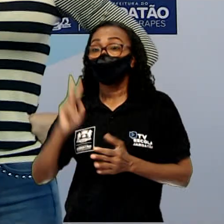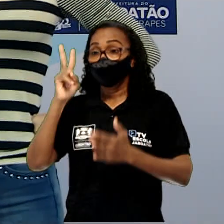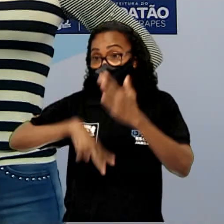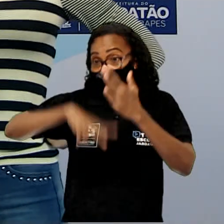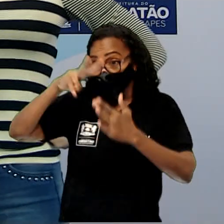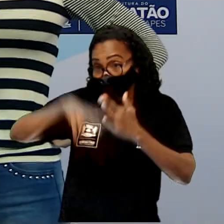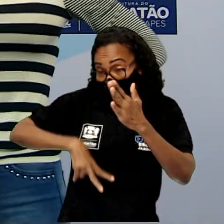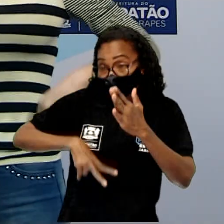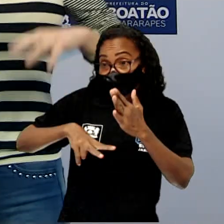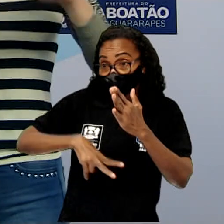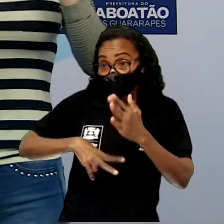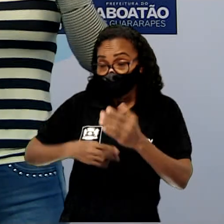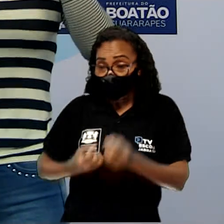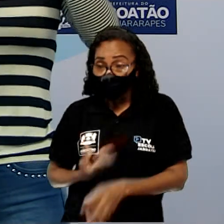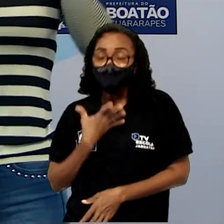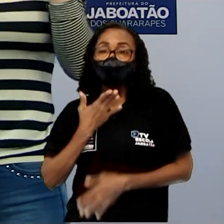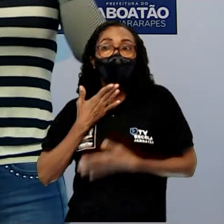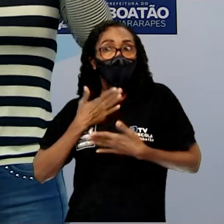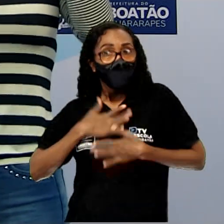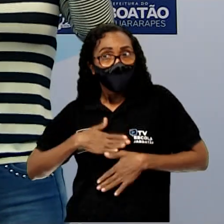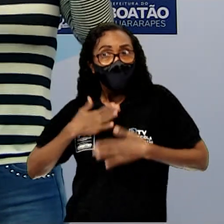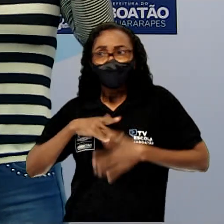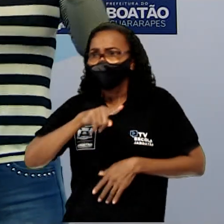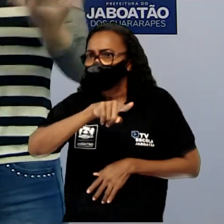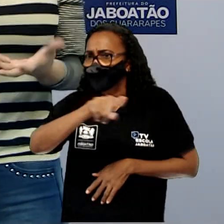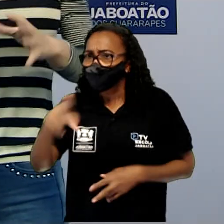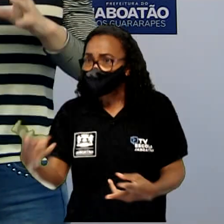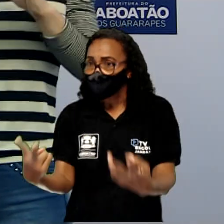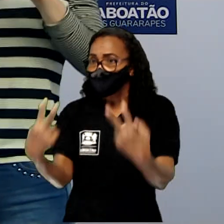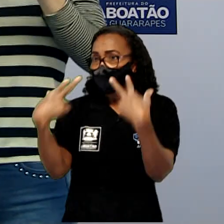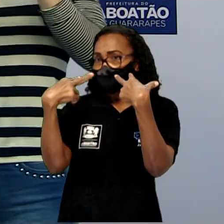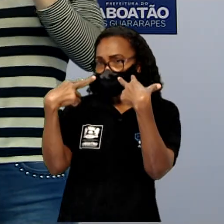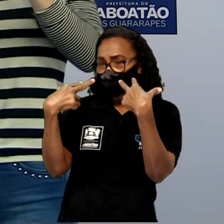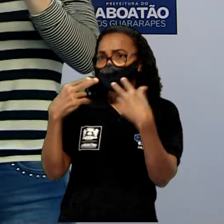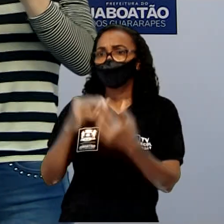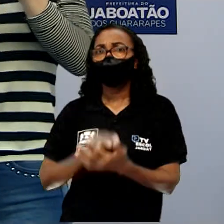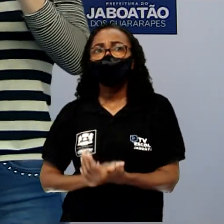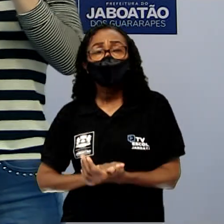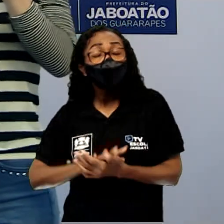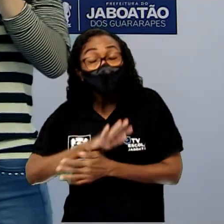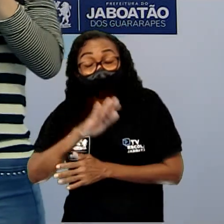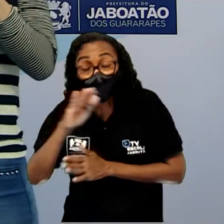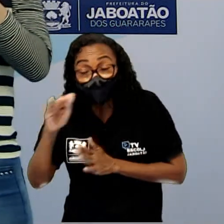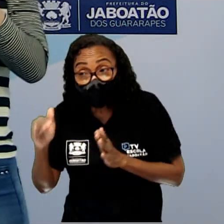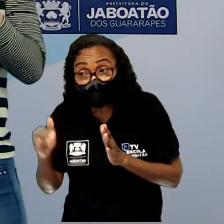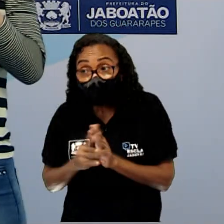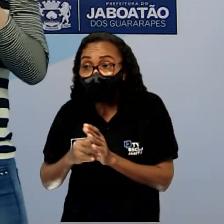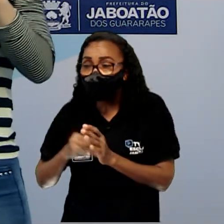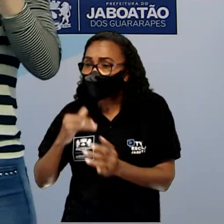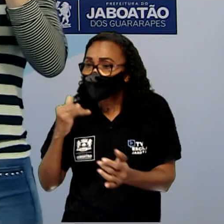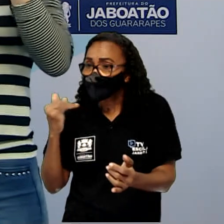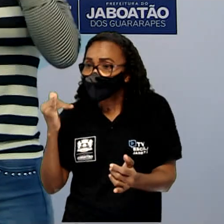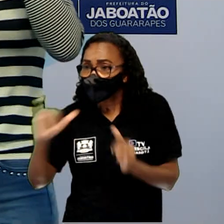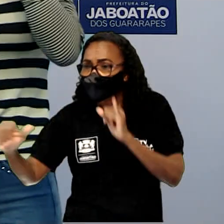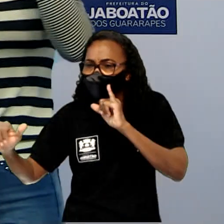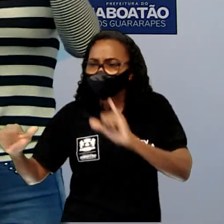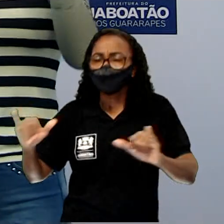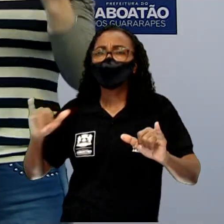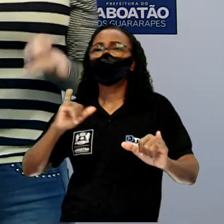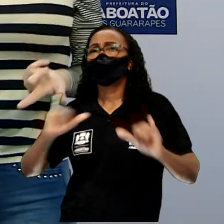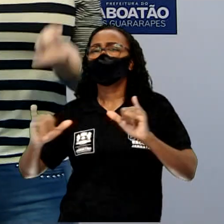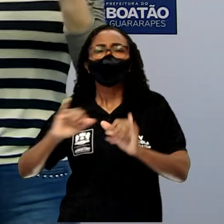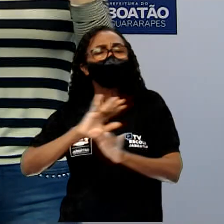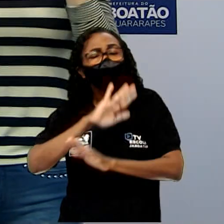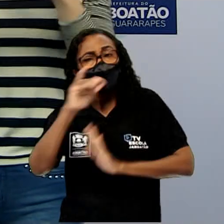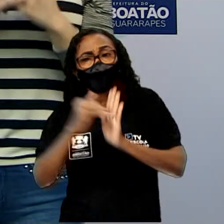e eu já peço que vocês prestem muita atenção em todas as informações, em todas as